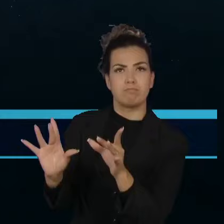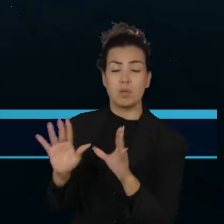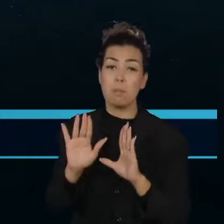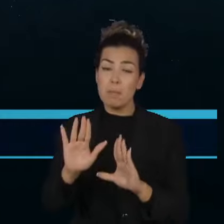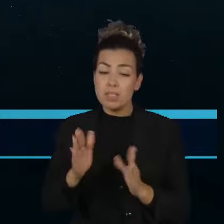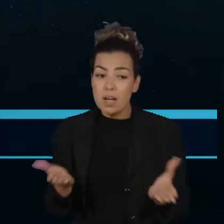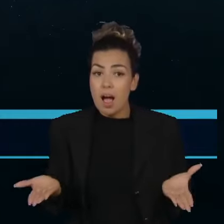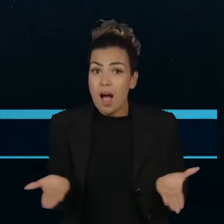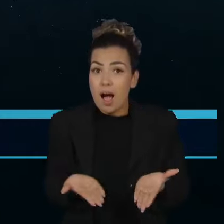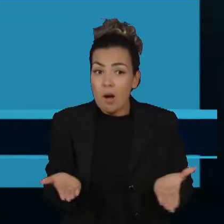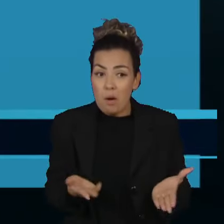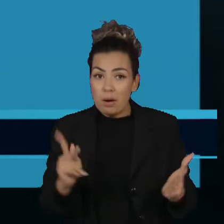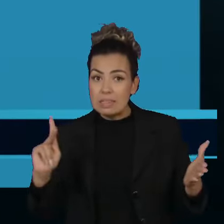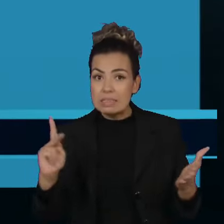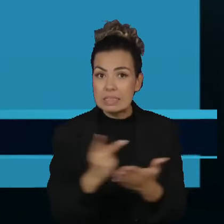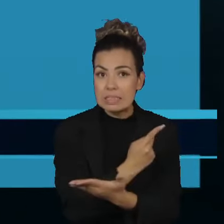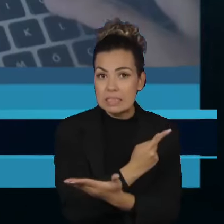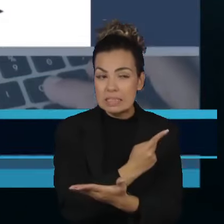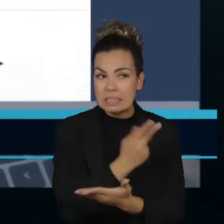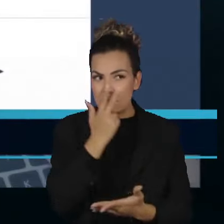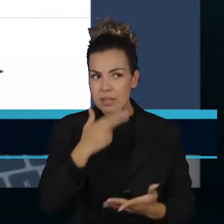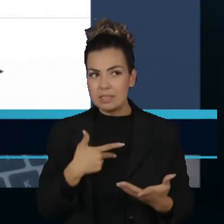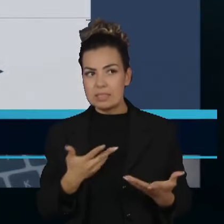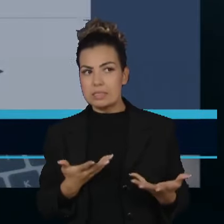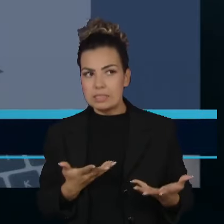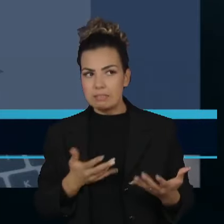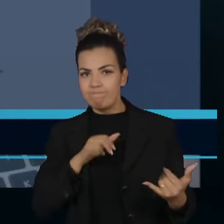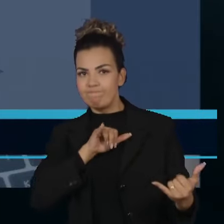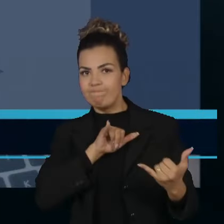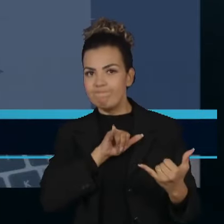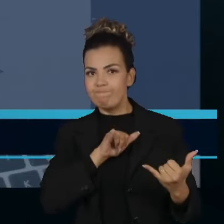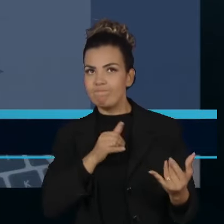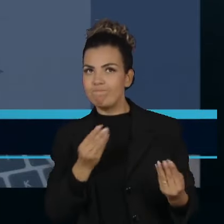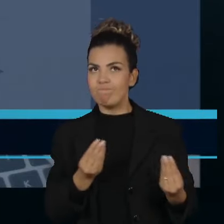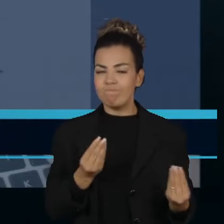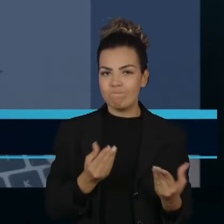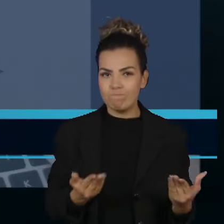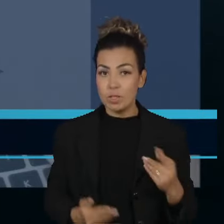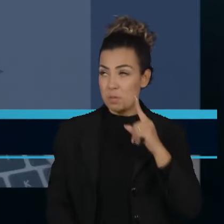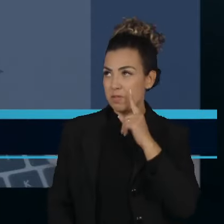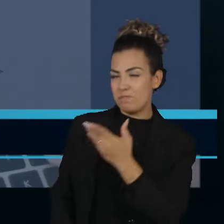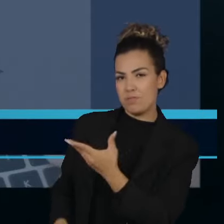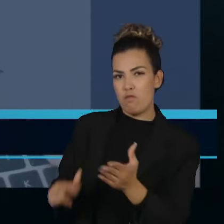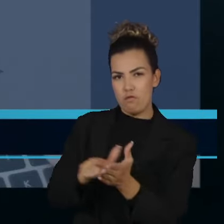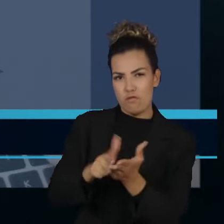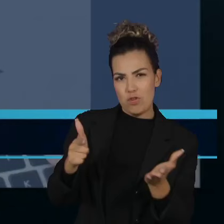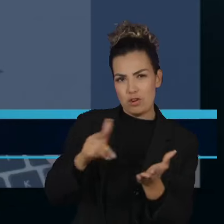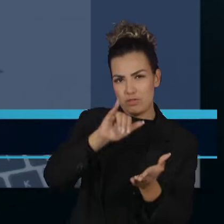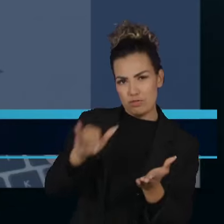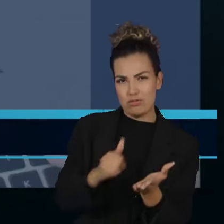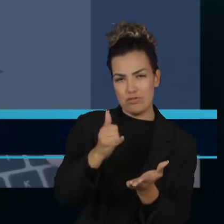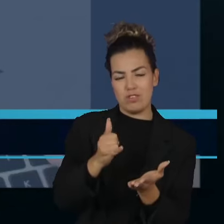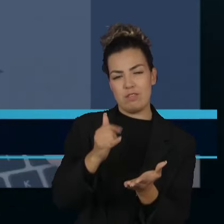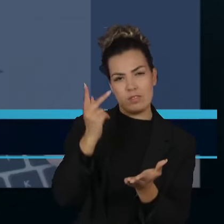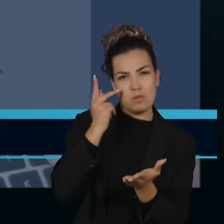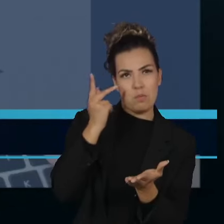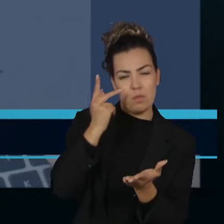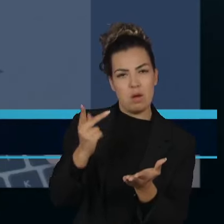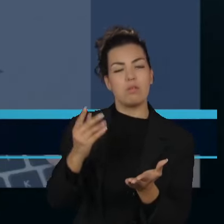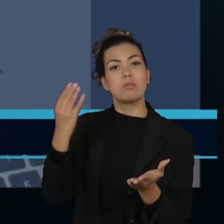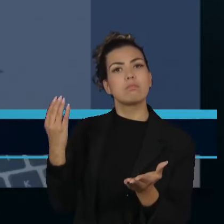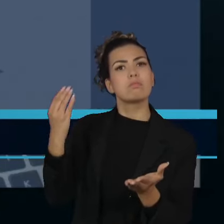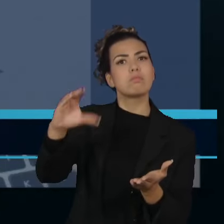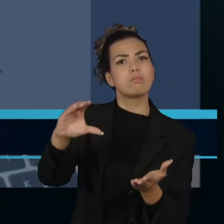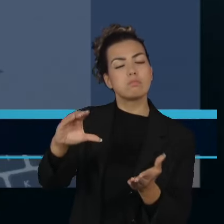destruído a pretensão. O jornal Folha de São Paulo teve acesso a mensagens enviadas em um grupo de deputados da